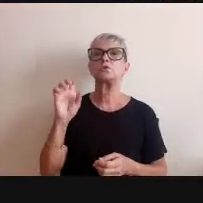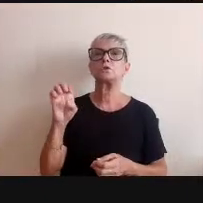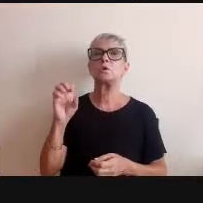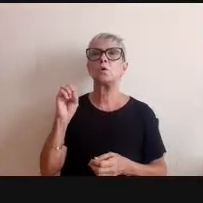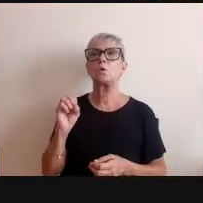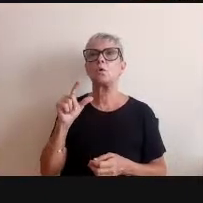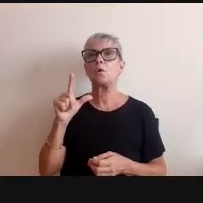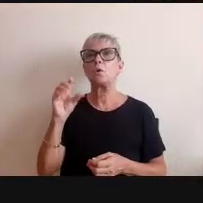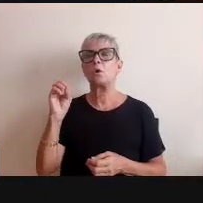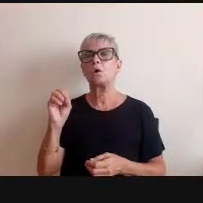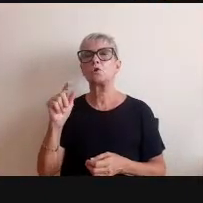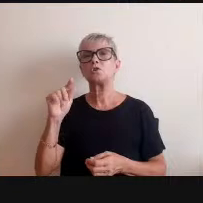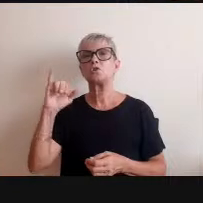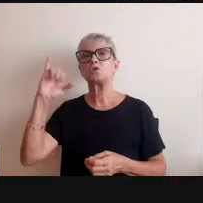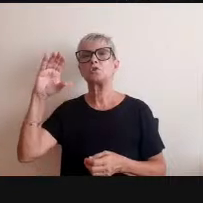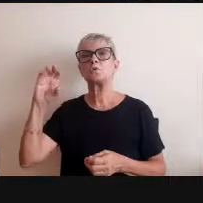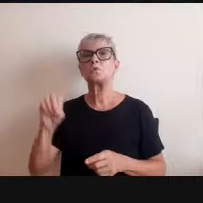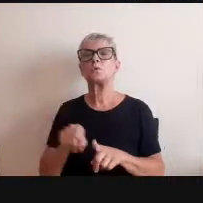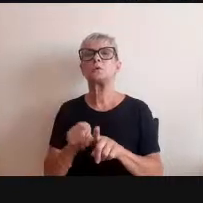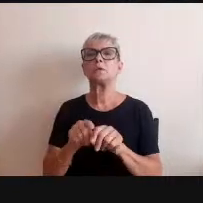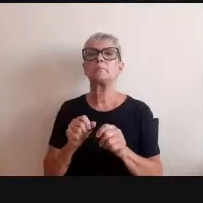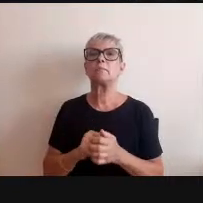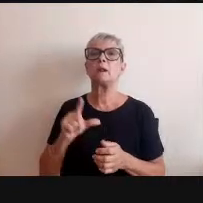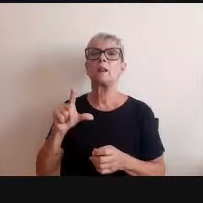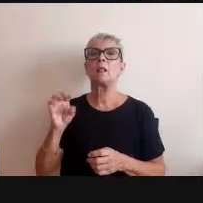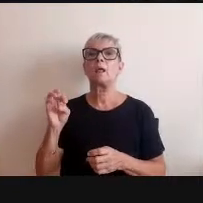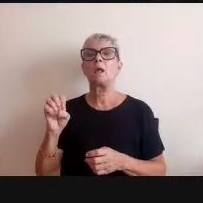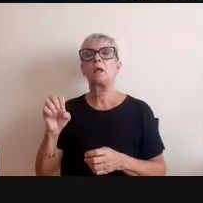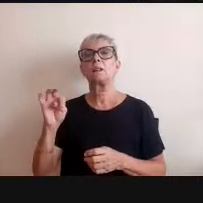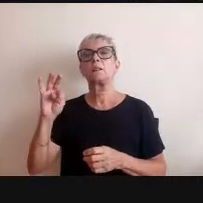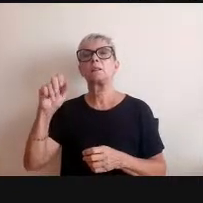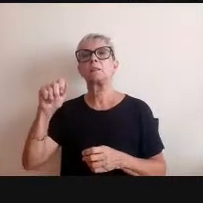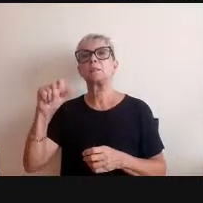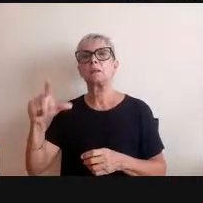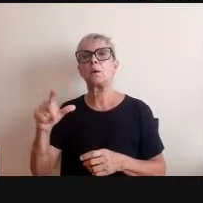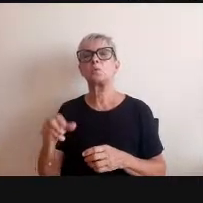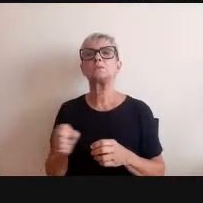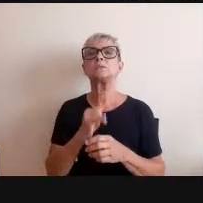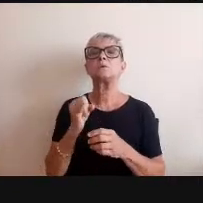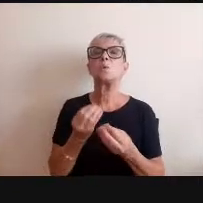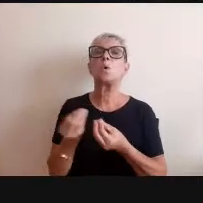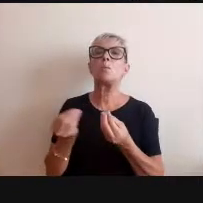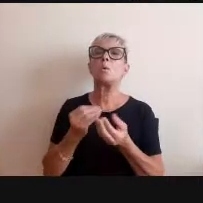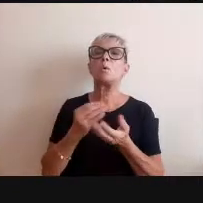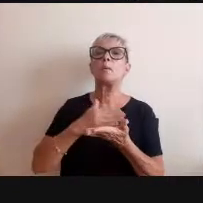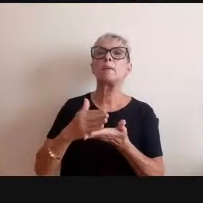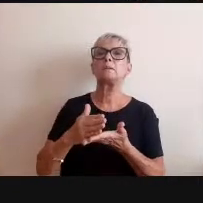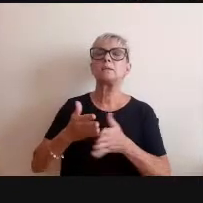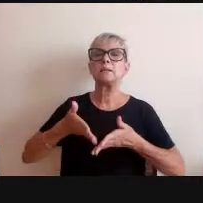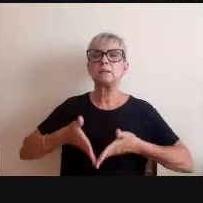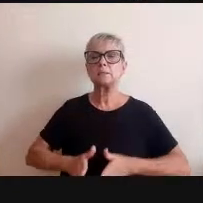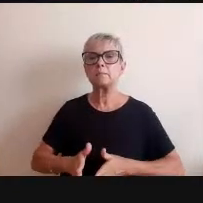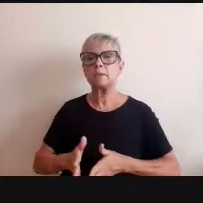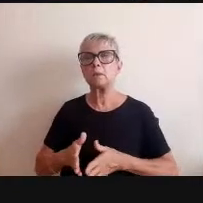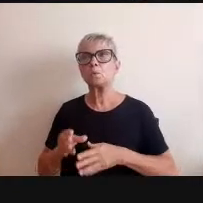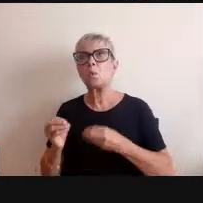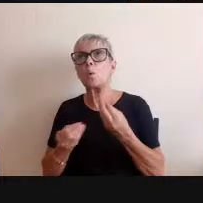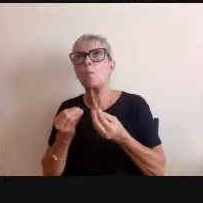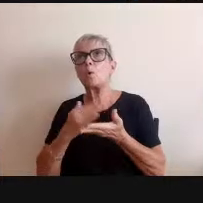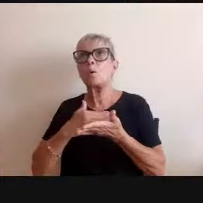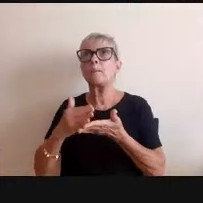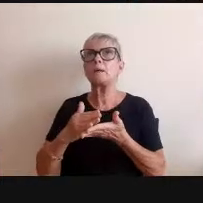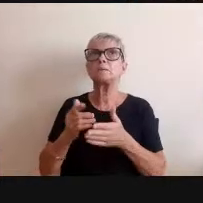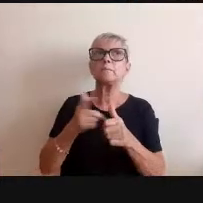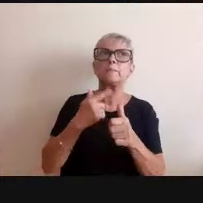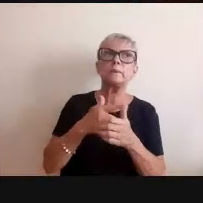e o grande problema é onde que ela começa se é no renascimento com a modernidade se é com a primeira revolução